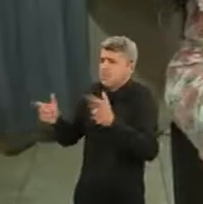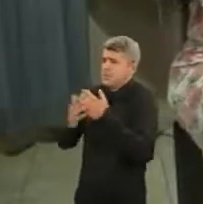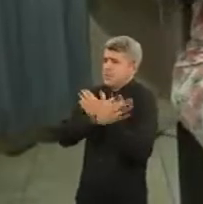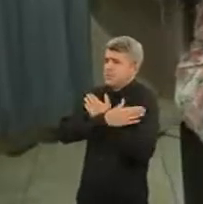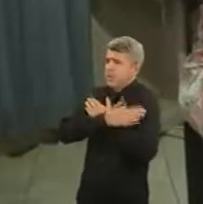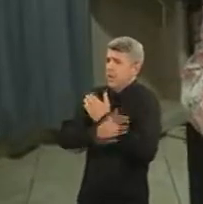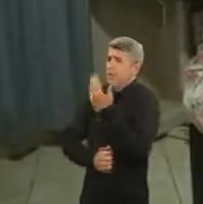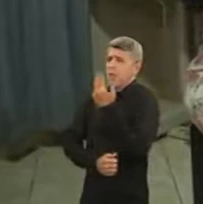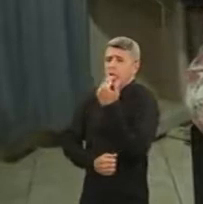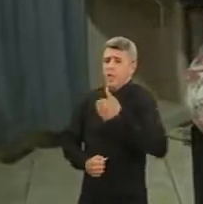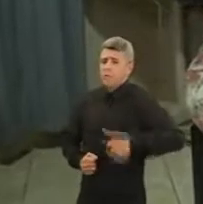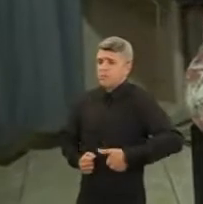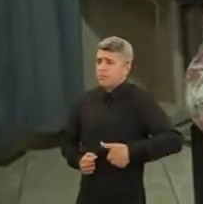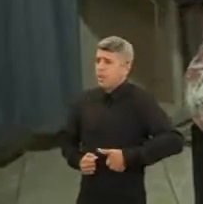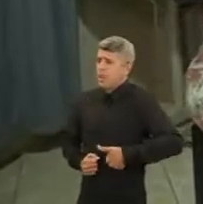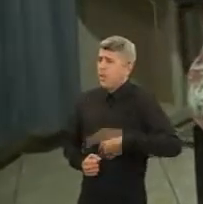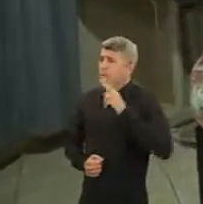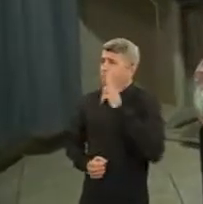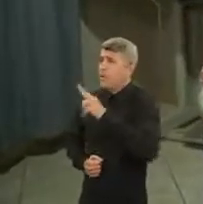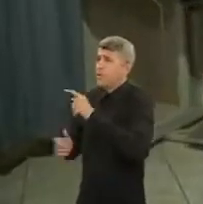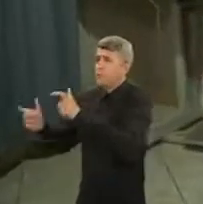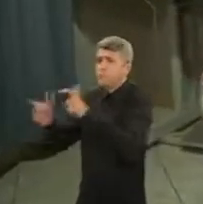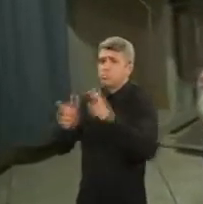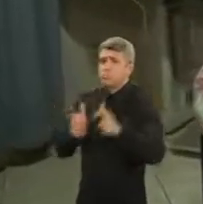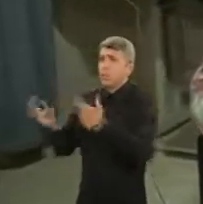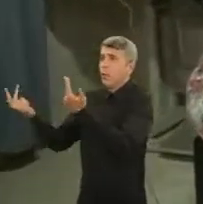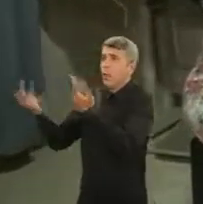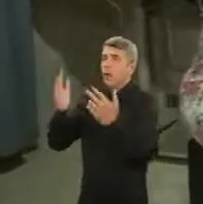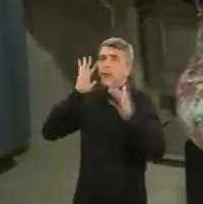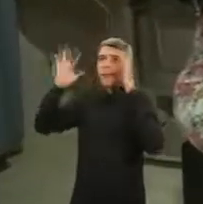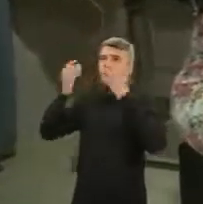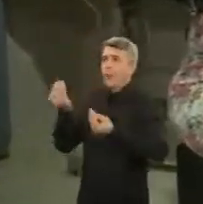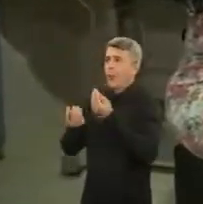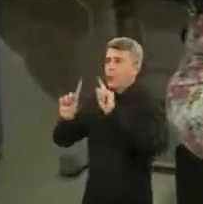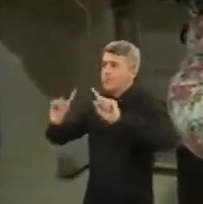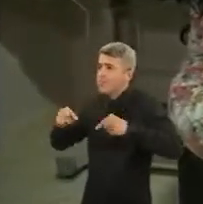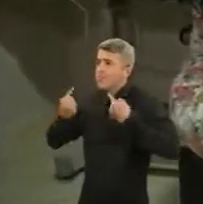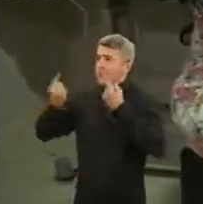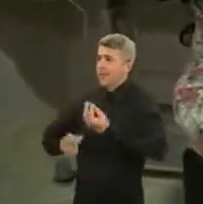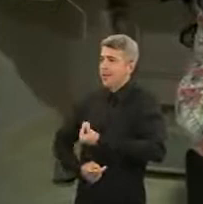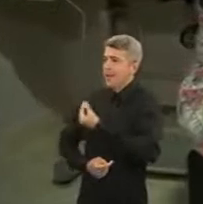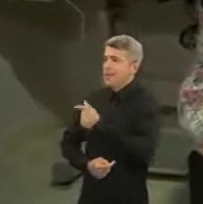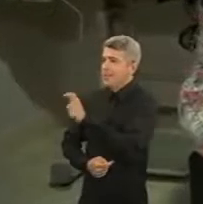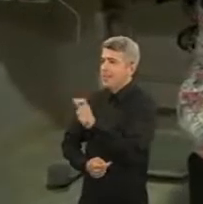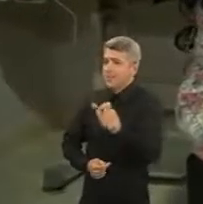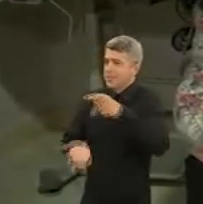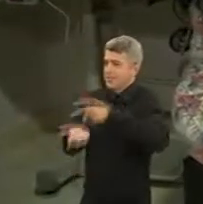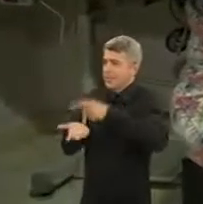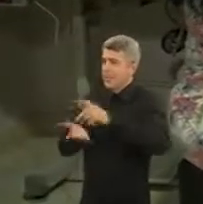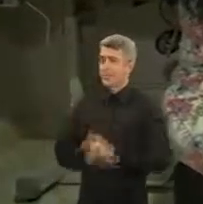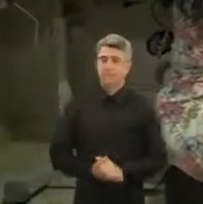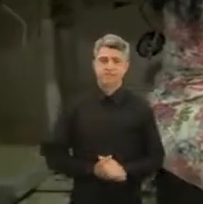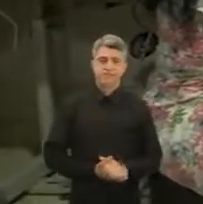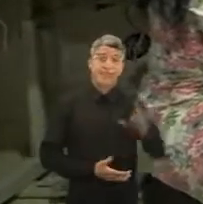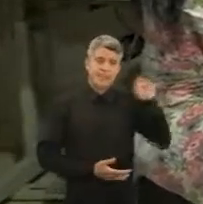desempregada e com fome. Quando eu vejo um ateliê como esse, eu imagino o quanto pode transformar a vida das pessoas, não é mesmo? É